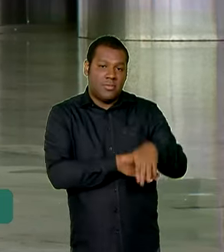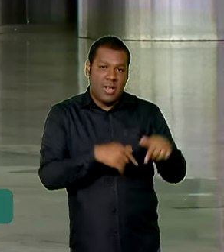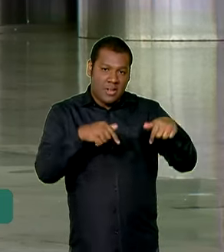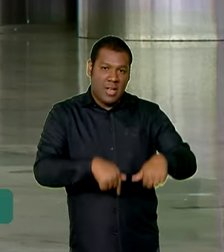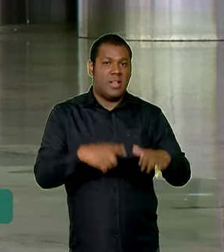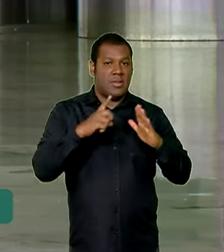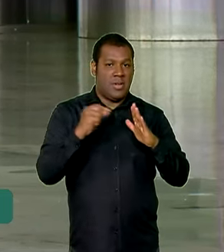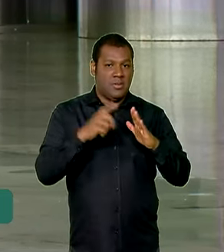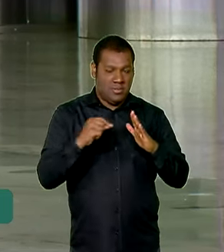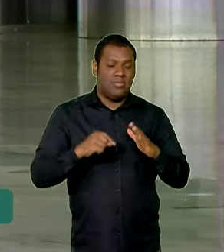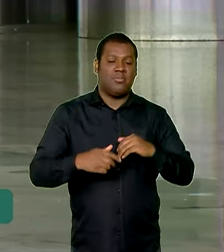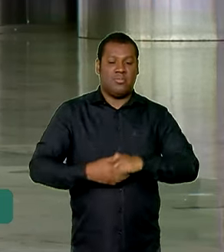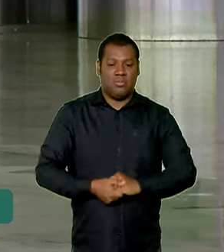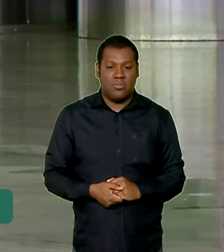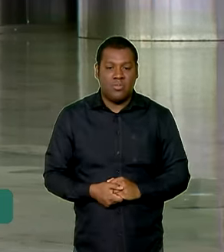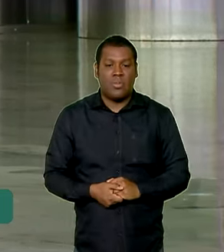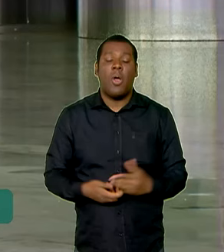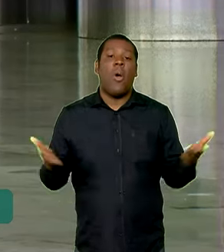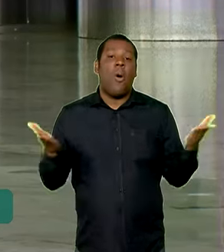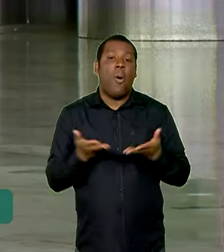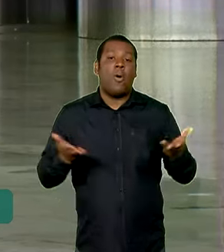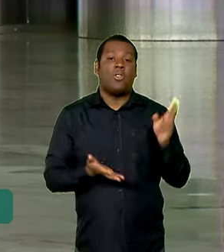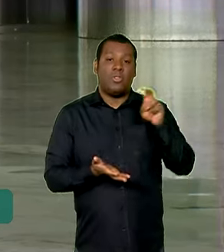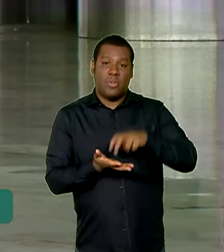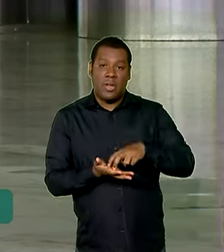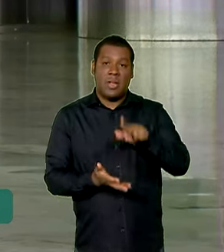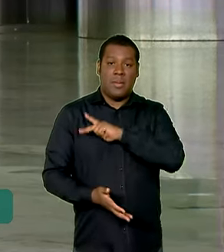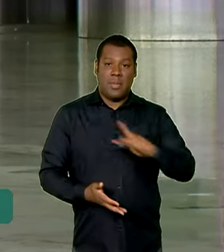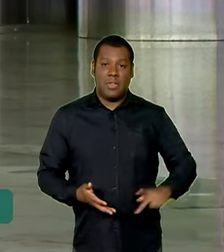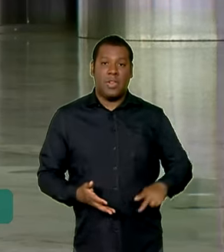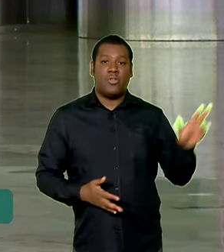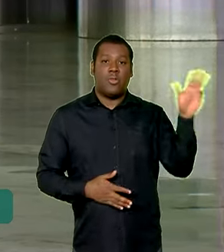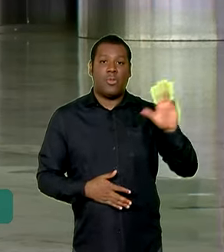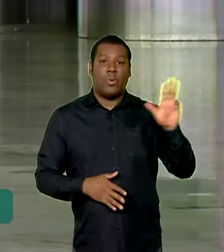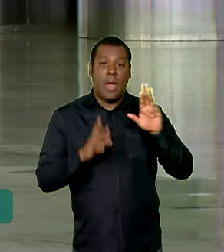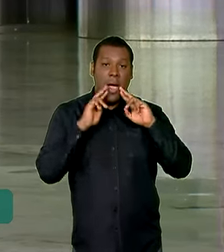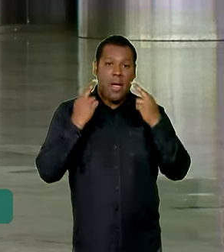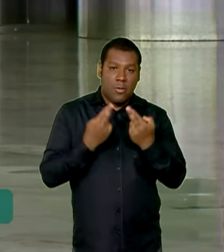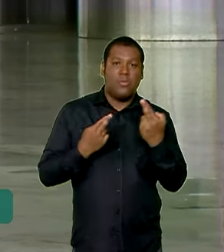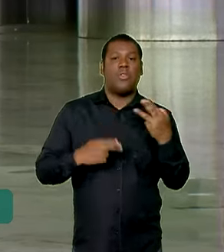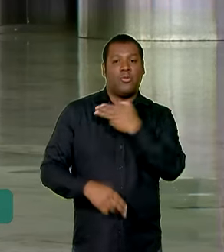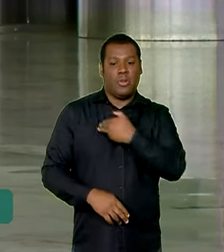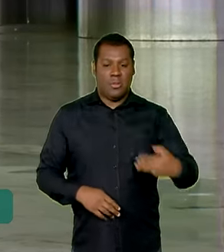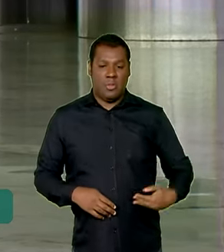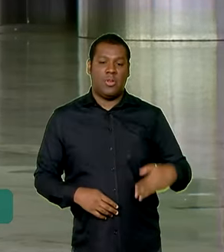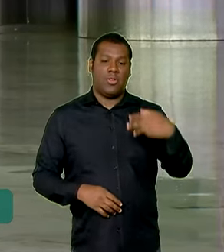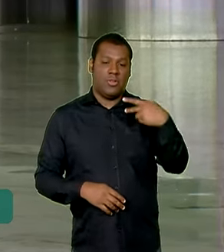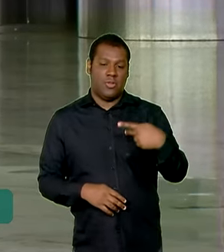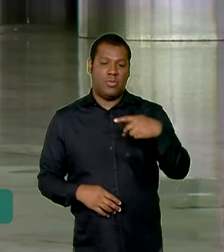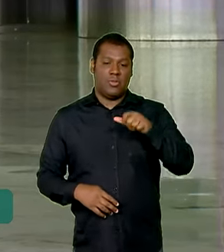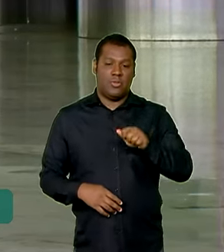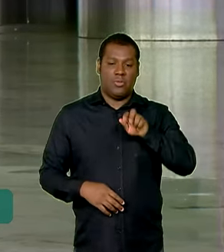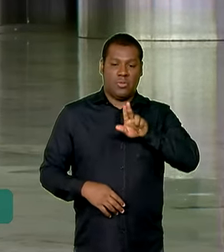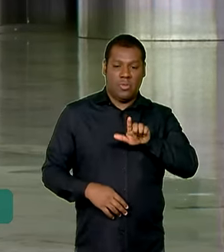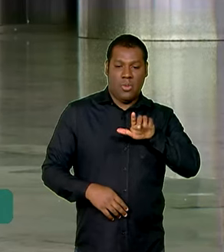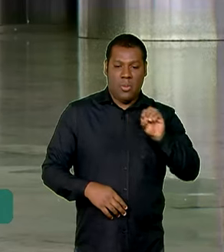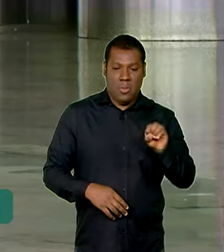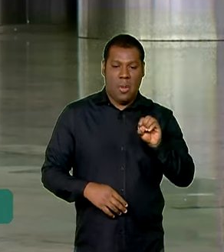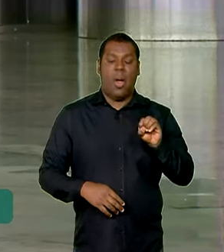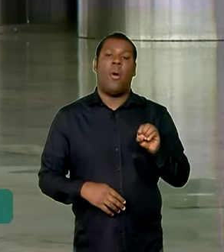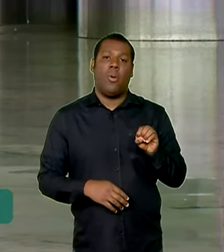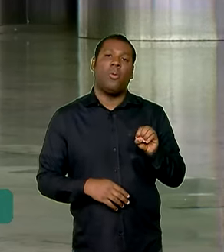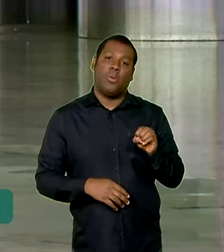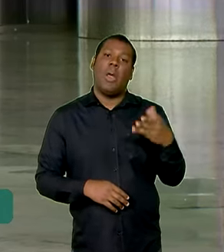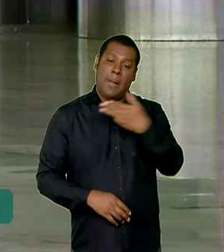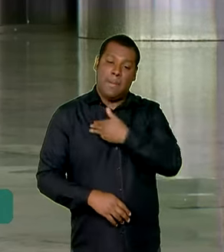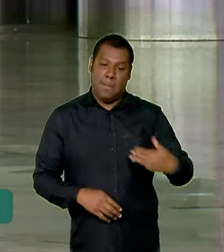disso, aqui no Palácio do Planalto, agora pela manhã, o presidente tem uma reunião também com Paulo Teixeira, que é o ministro do Desenvolvimento Agrário e Agricultura